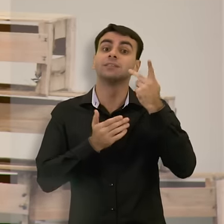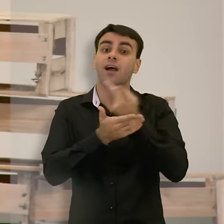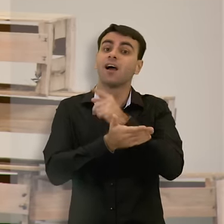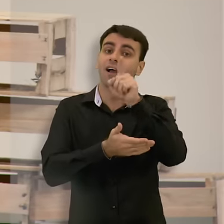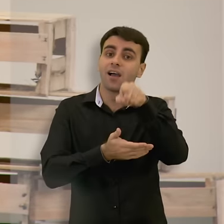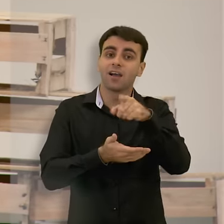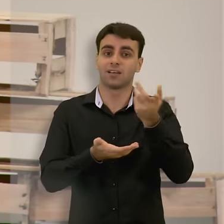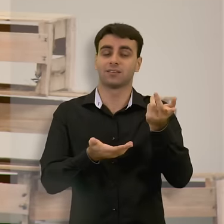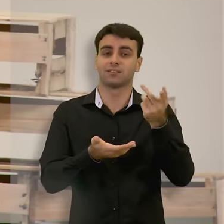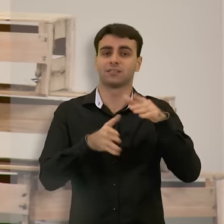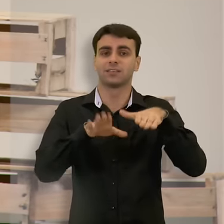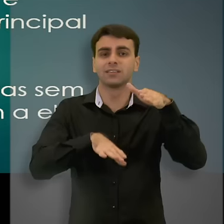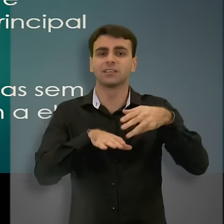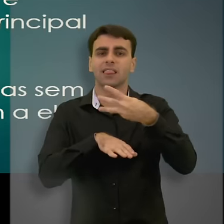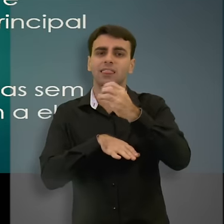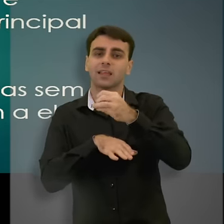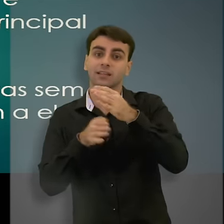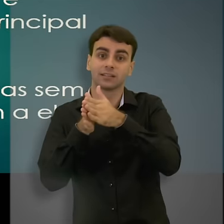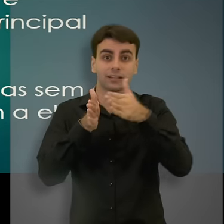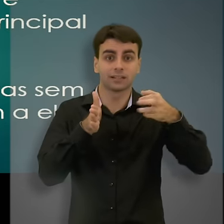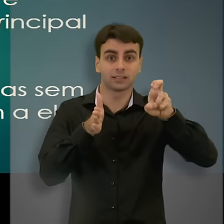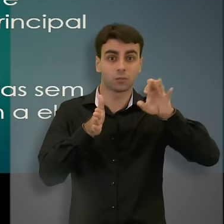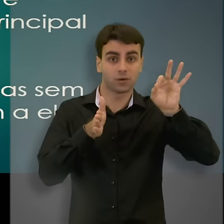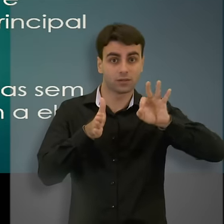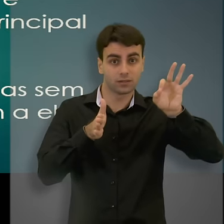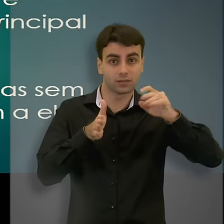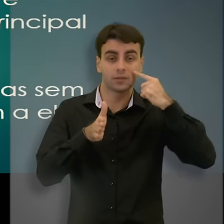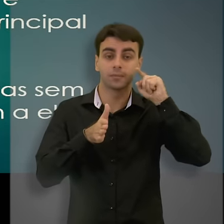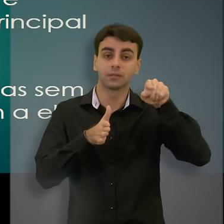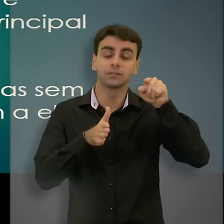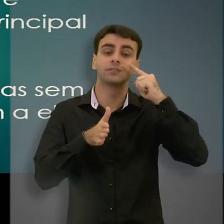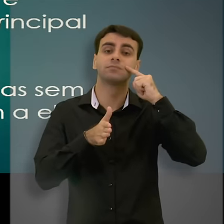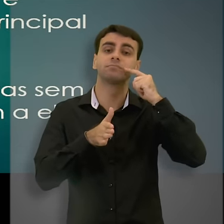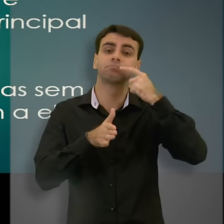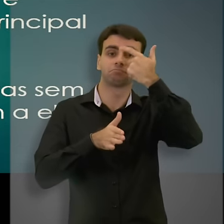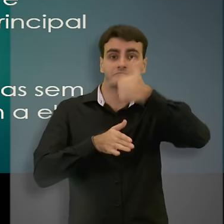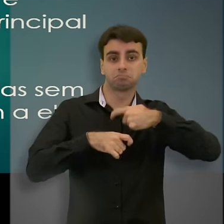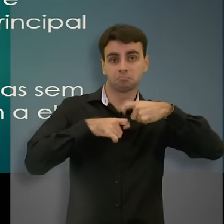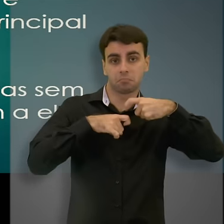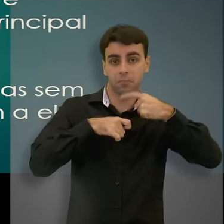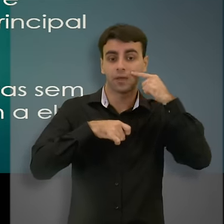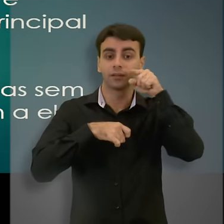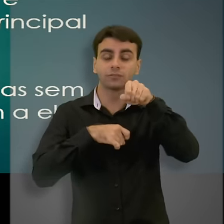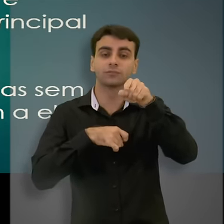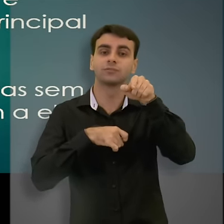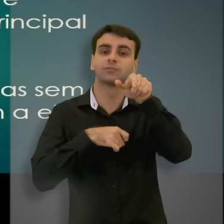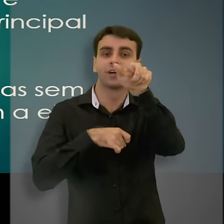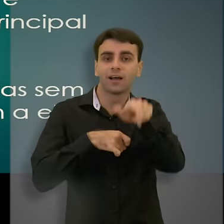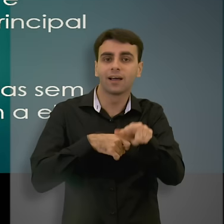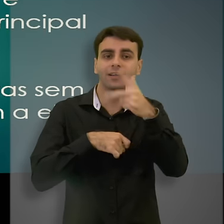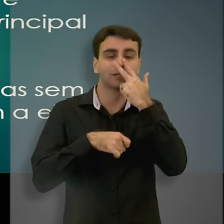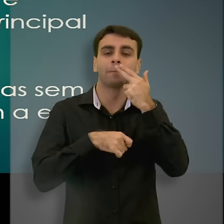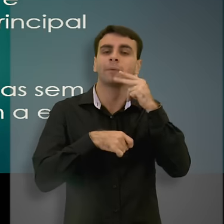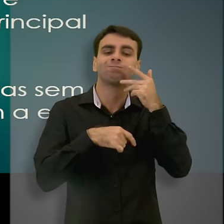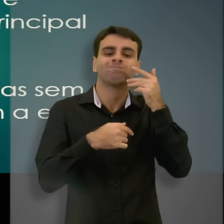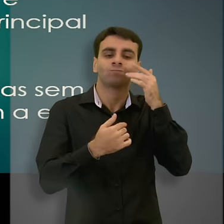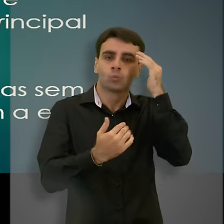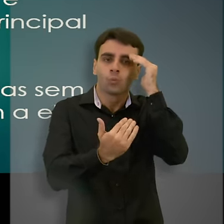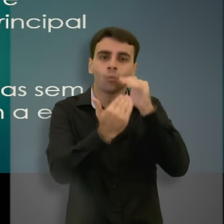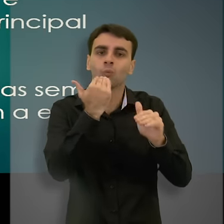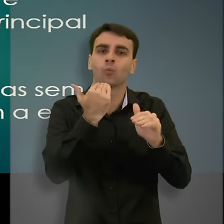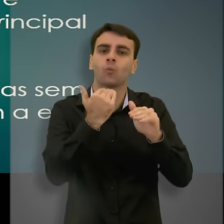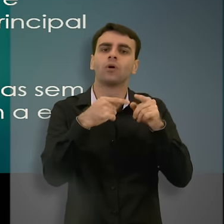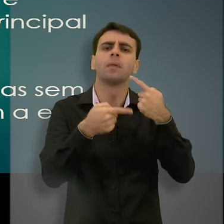isso. Em 30%, 50% das consultas, médicos e pacientes não concordam com o principal motivo que trouxe eles à